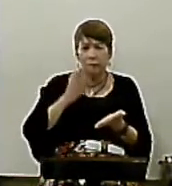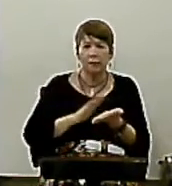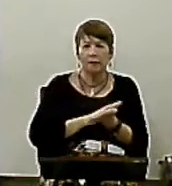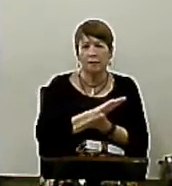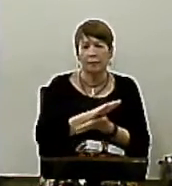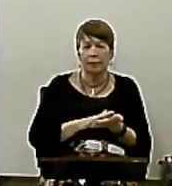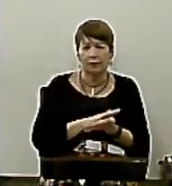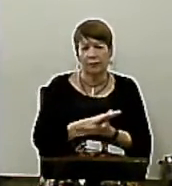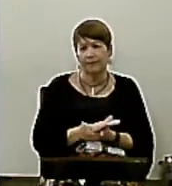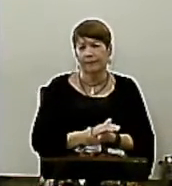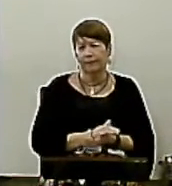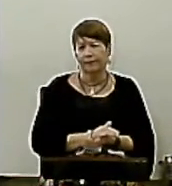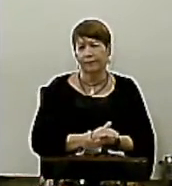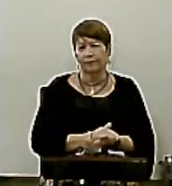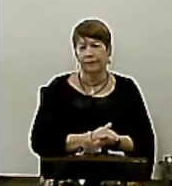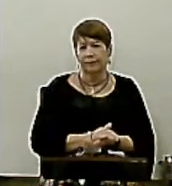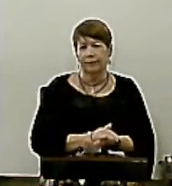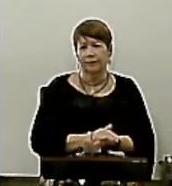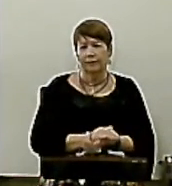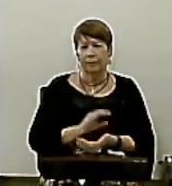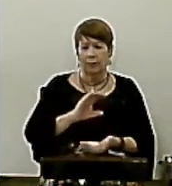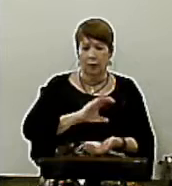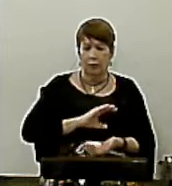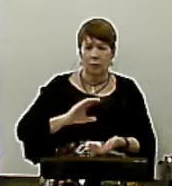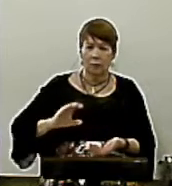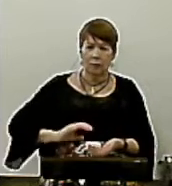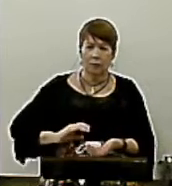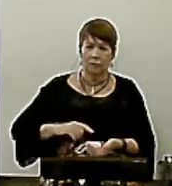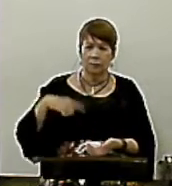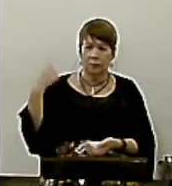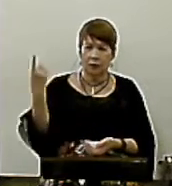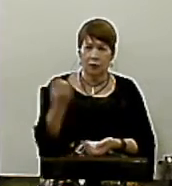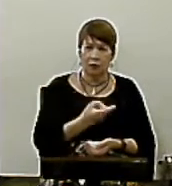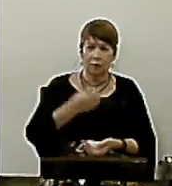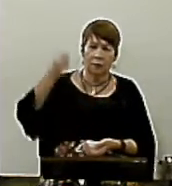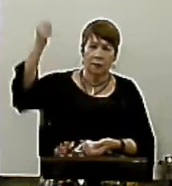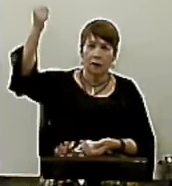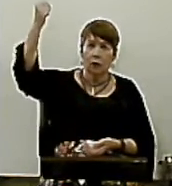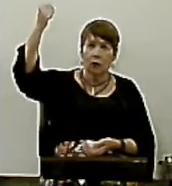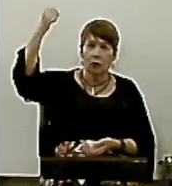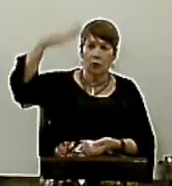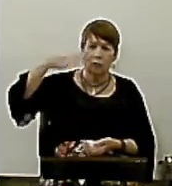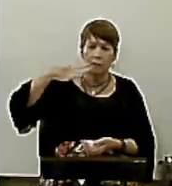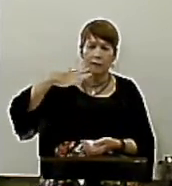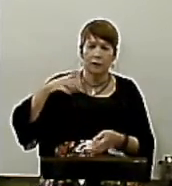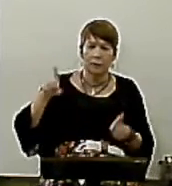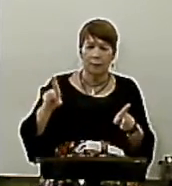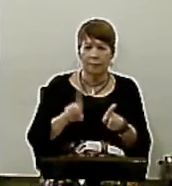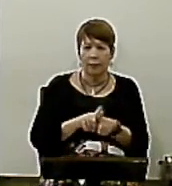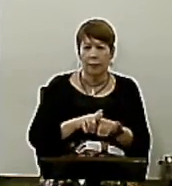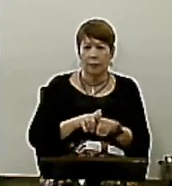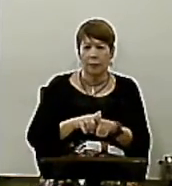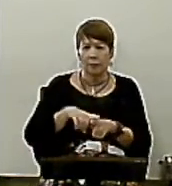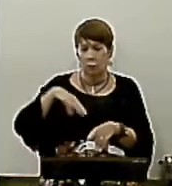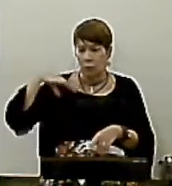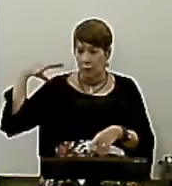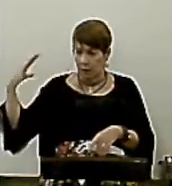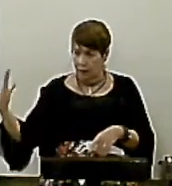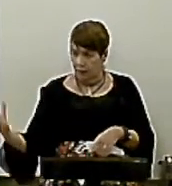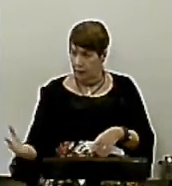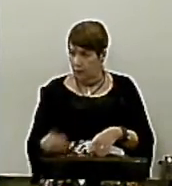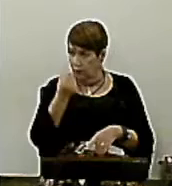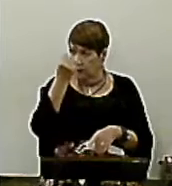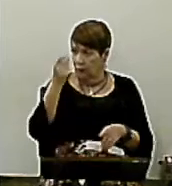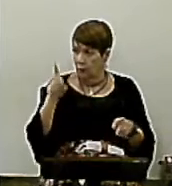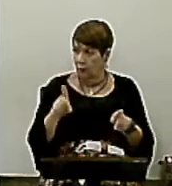Por outro lado Cristo é a nossa luz A Bíblia diz Ele é a nossa salvação Ele é a